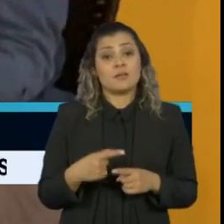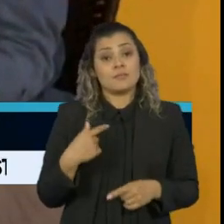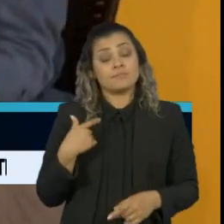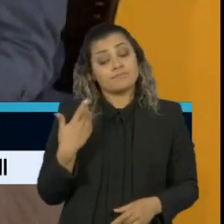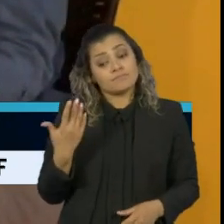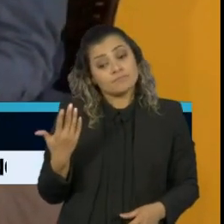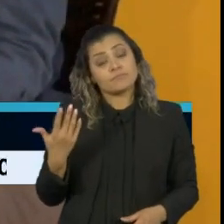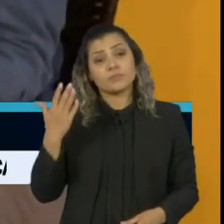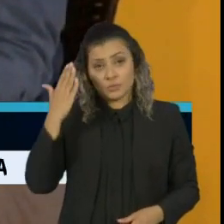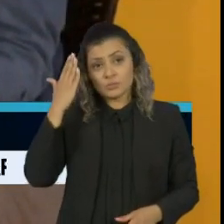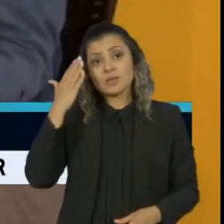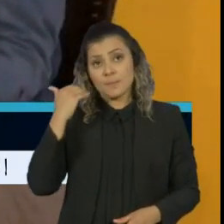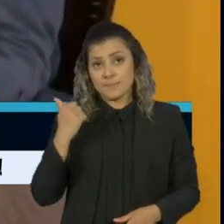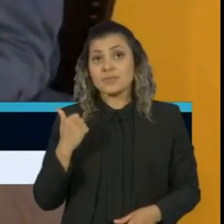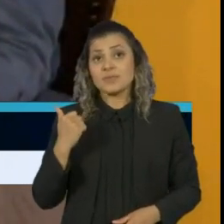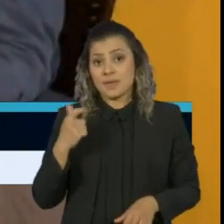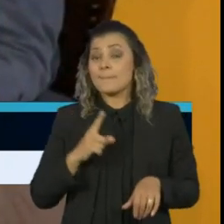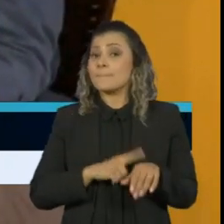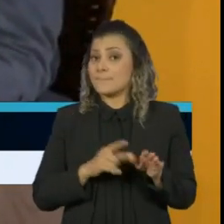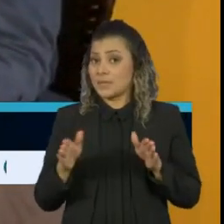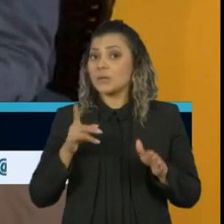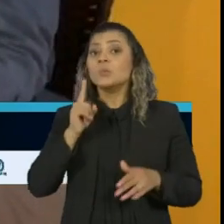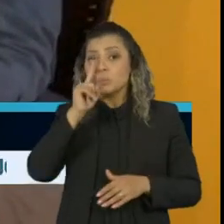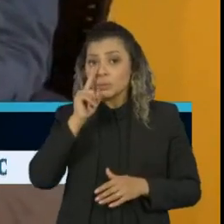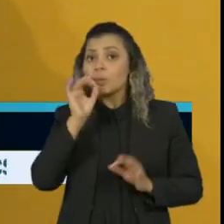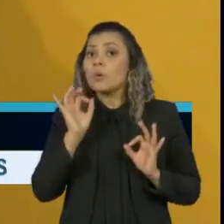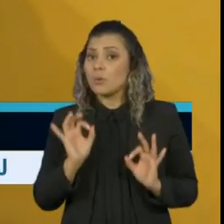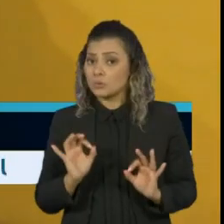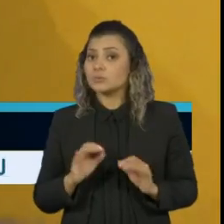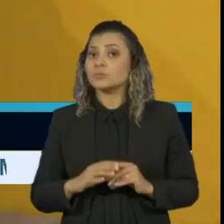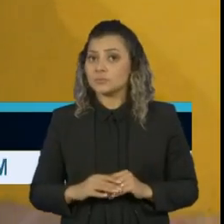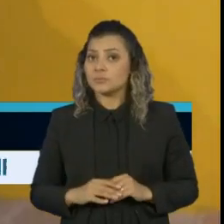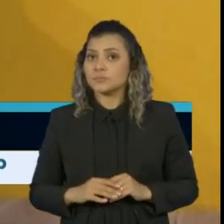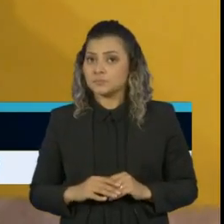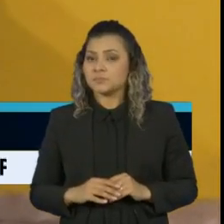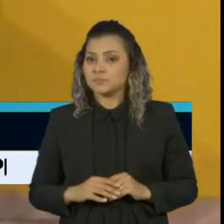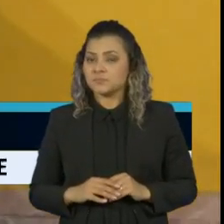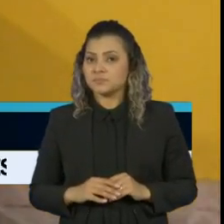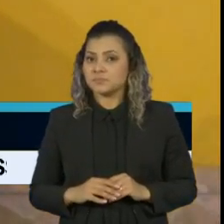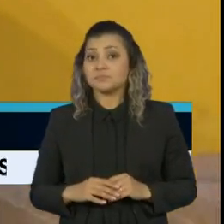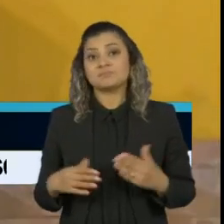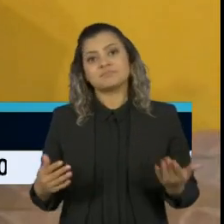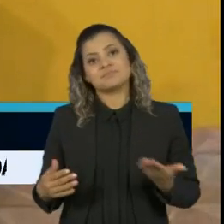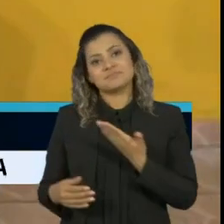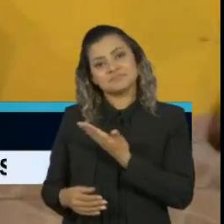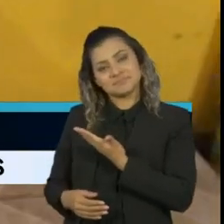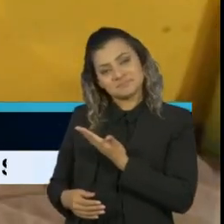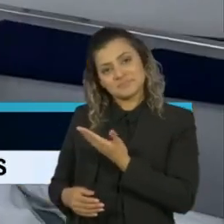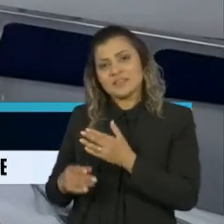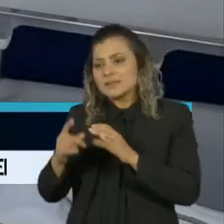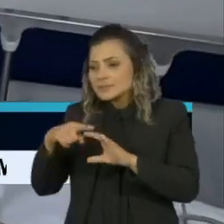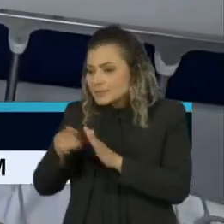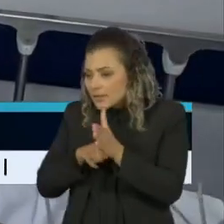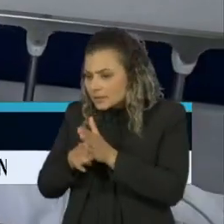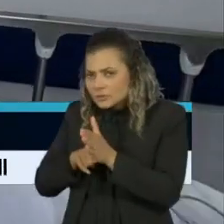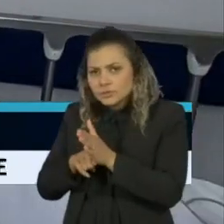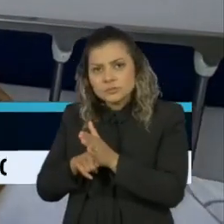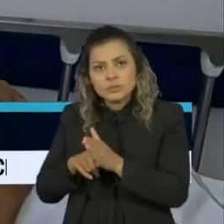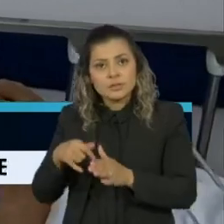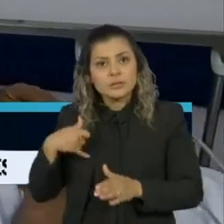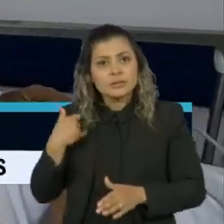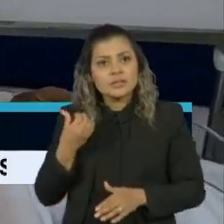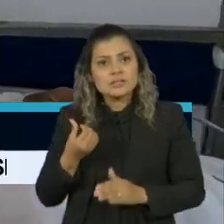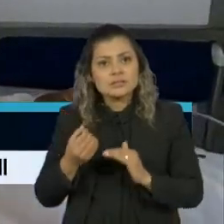que eu estava num momento muito perigoso. Dona Nenê intriga os cientistas. Pessoas com mais de